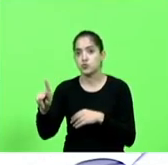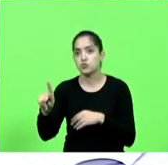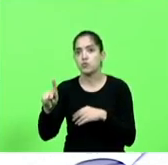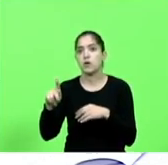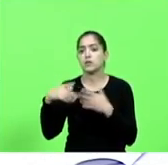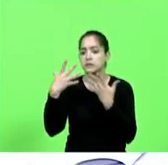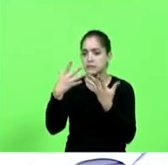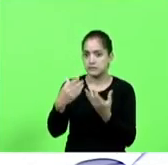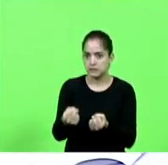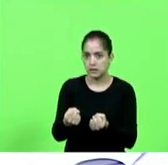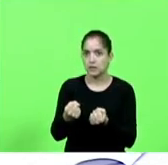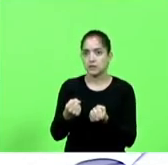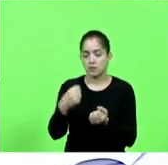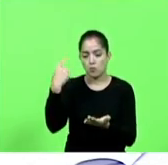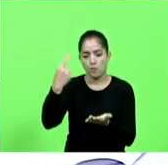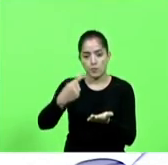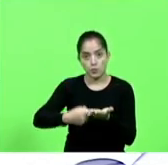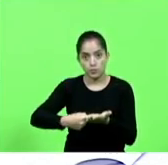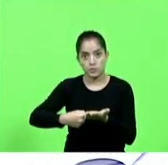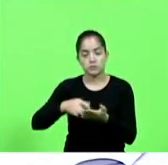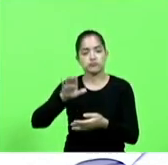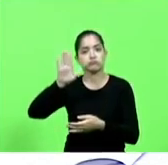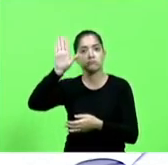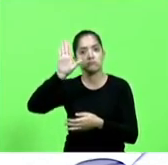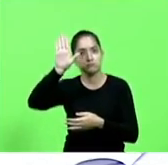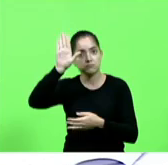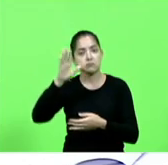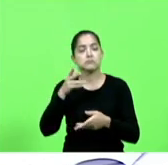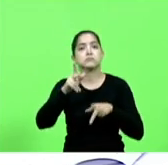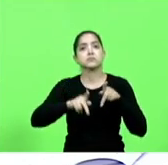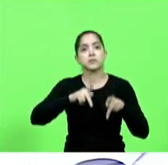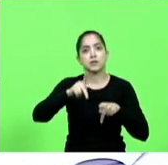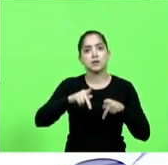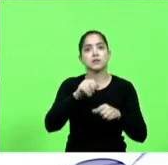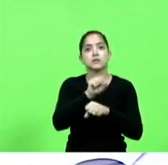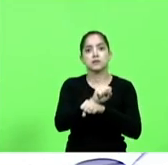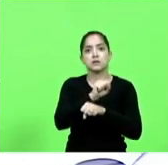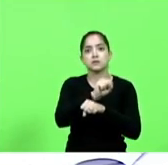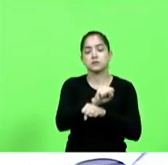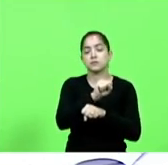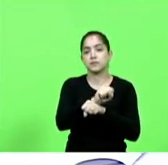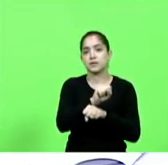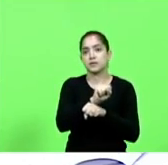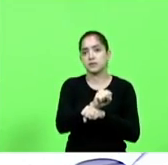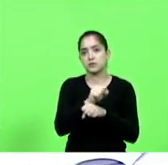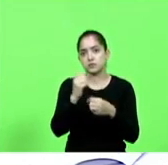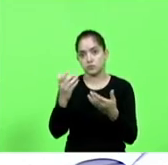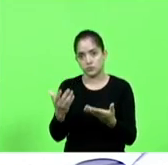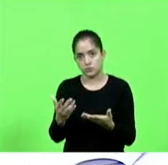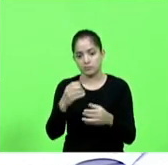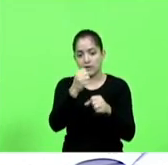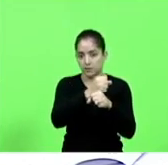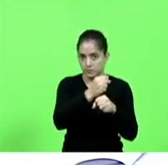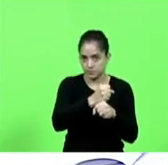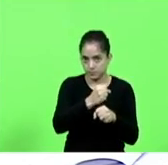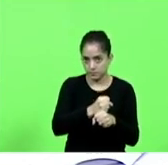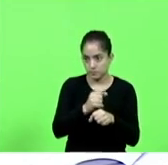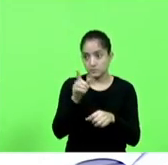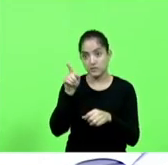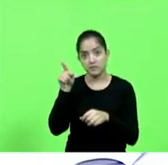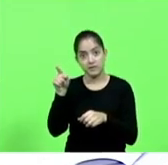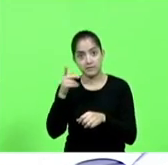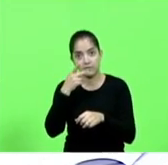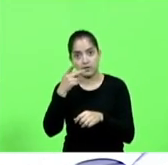compromisso de homem, que firmou um compromisso com aquela população, que aguarda ansiosamente, aquelas obras que o senhor prometeu.